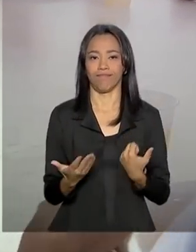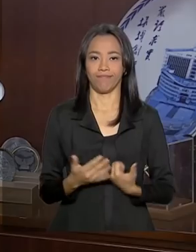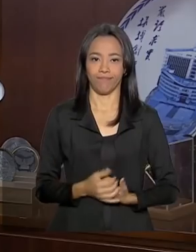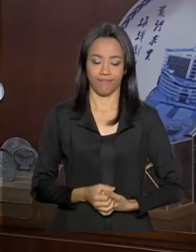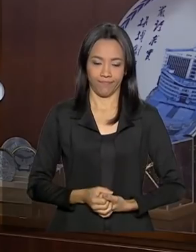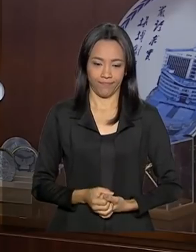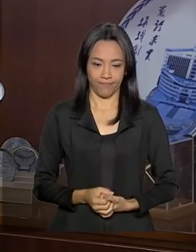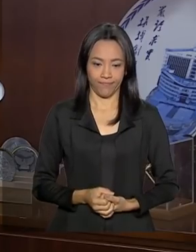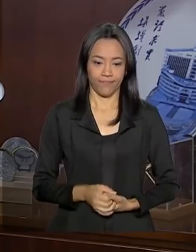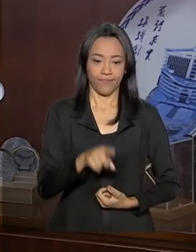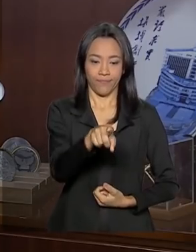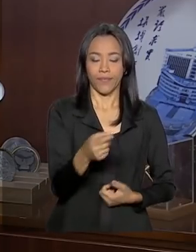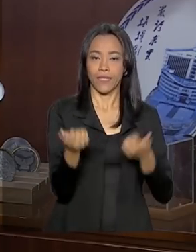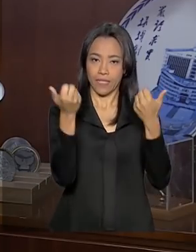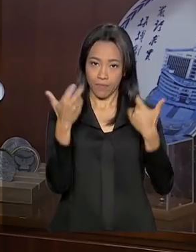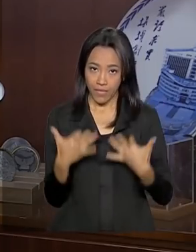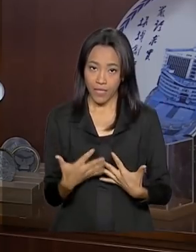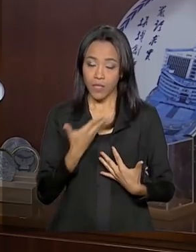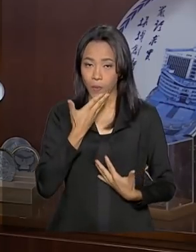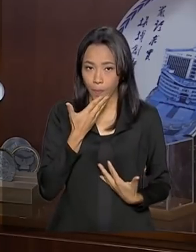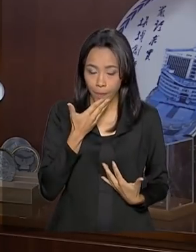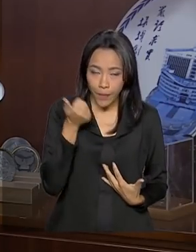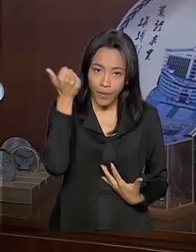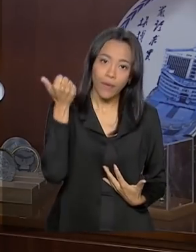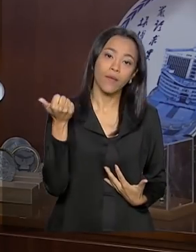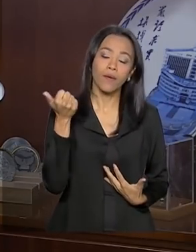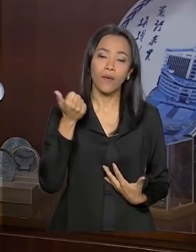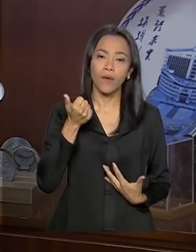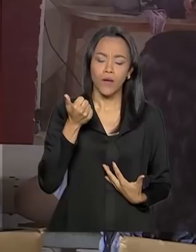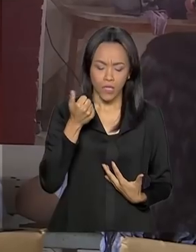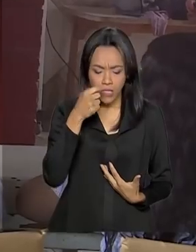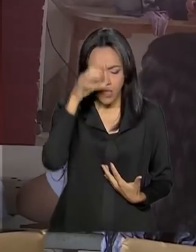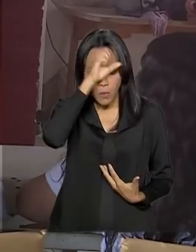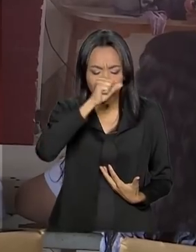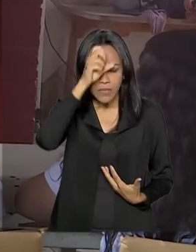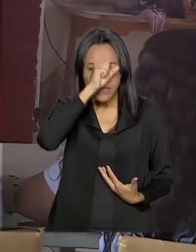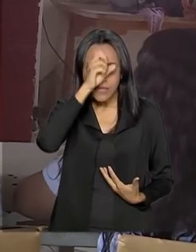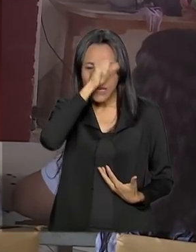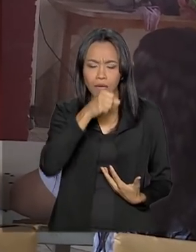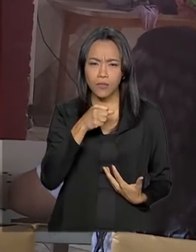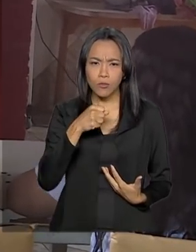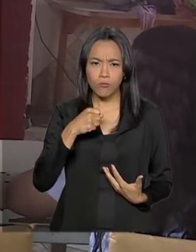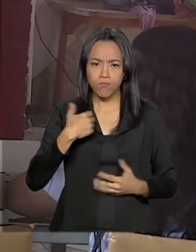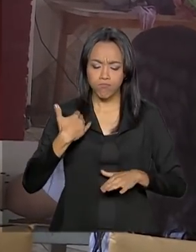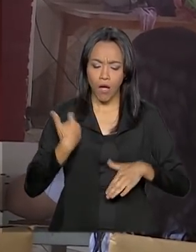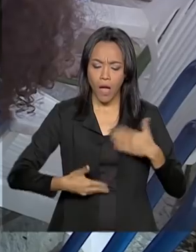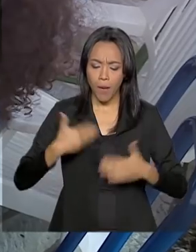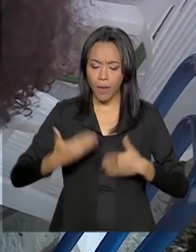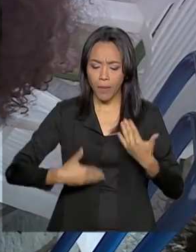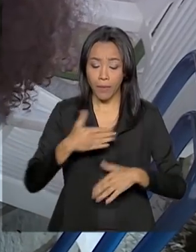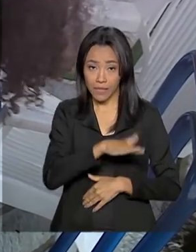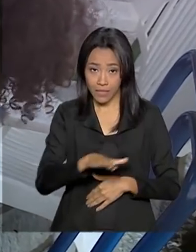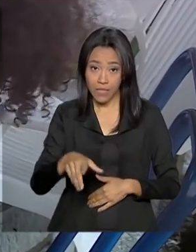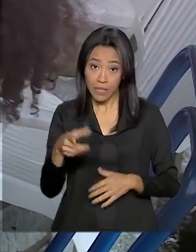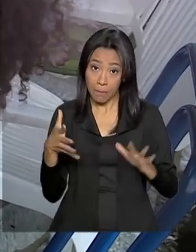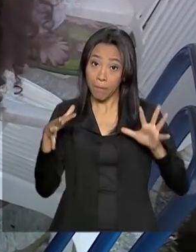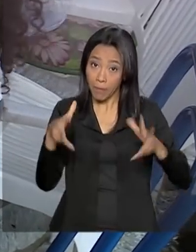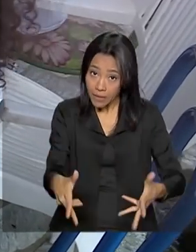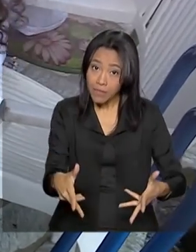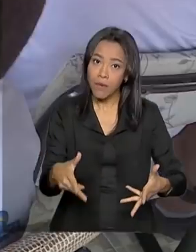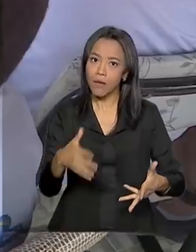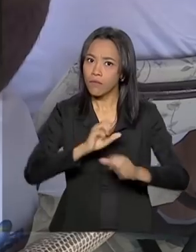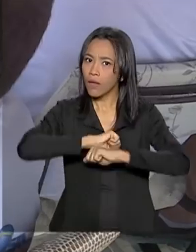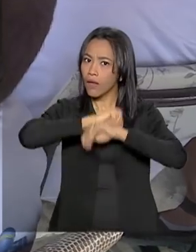Os relatos de melhoria do desempenho escolar das crianças que ingressaram no programa eles são muito